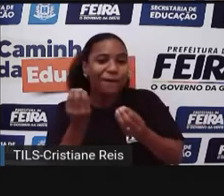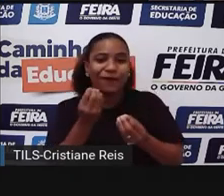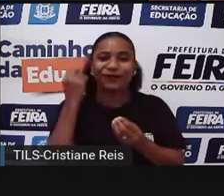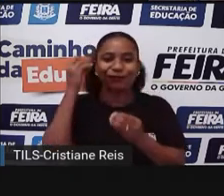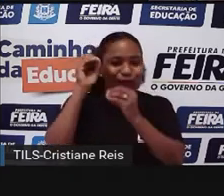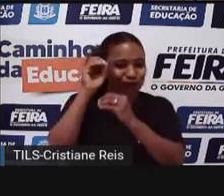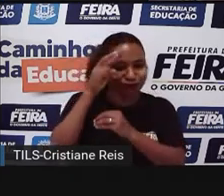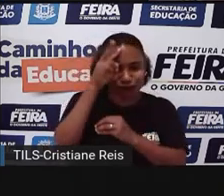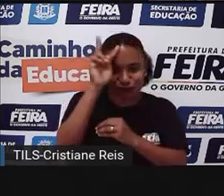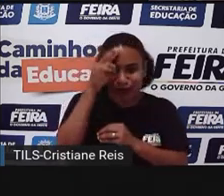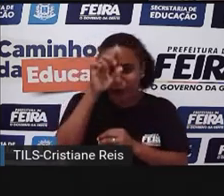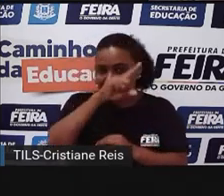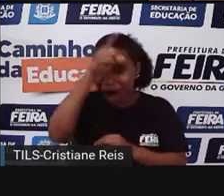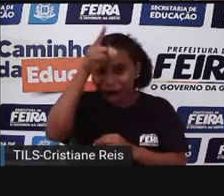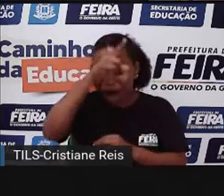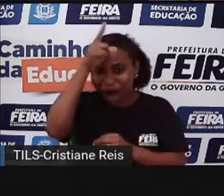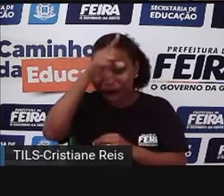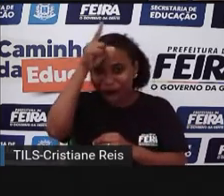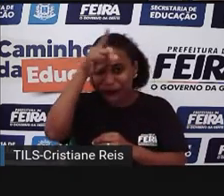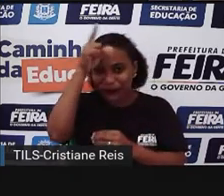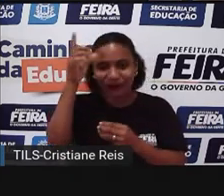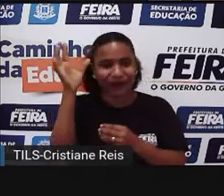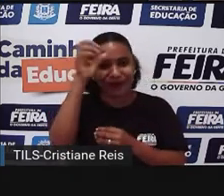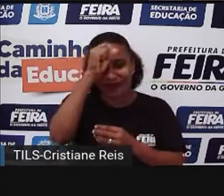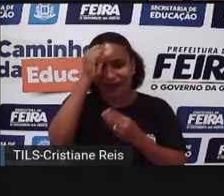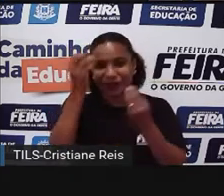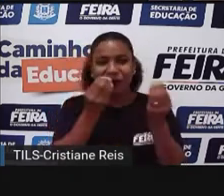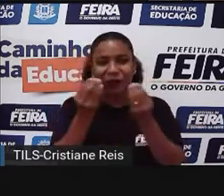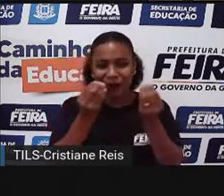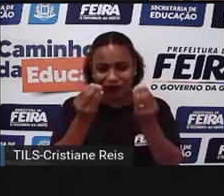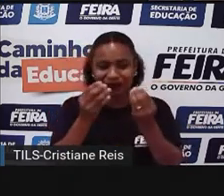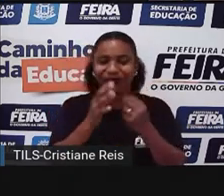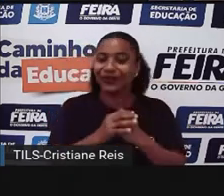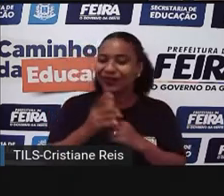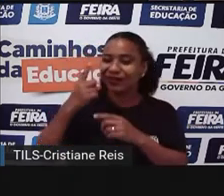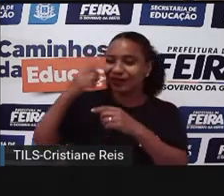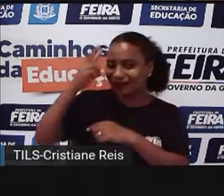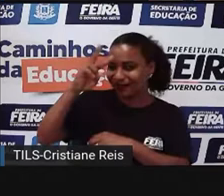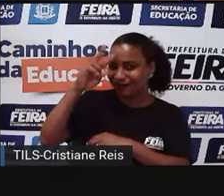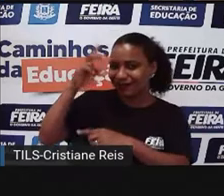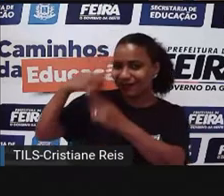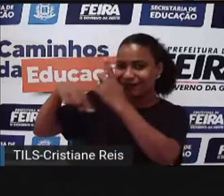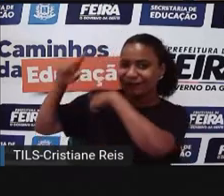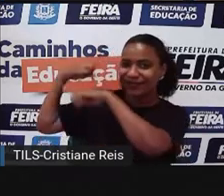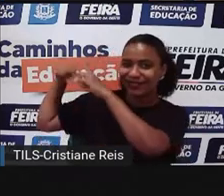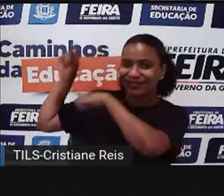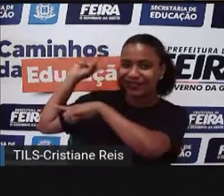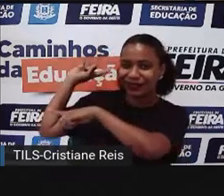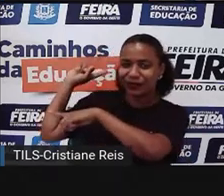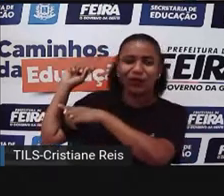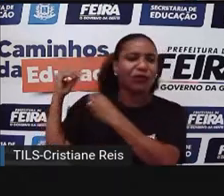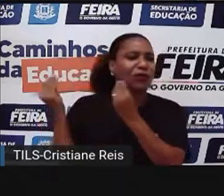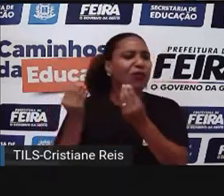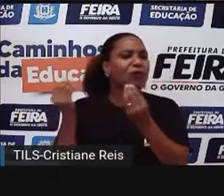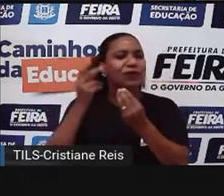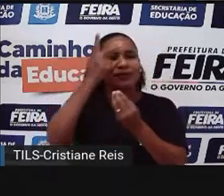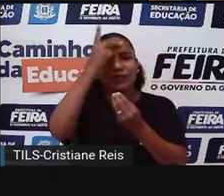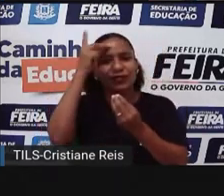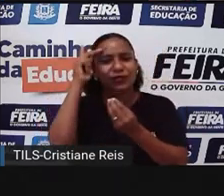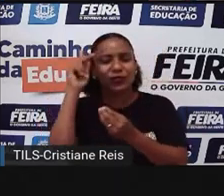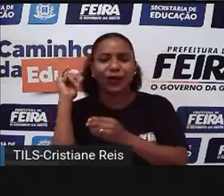de tudo isso. Vamos voltar ao passado? Quando é que o ser humano começou a contar histórias? Como é que isso